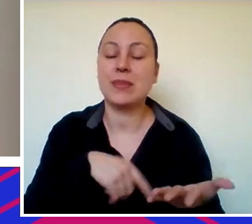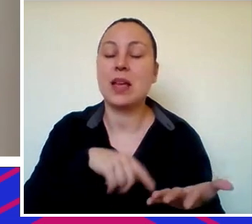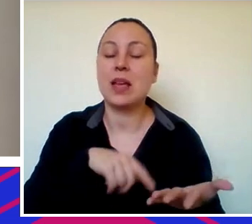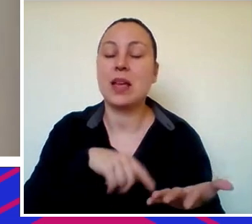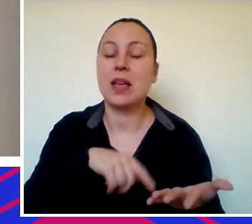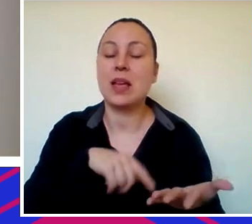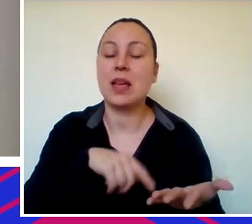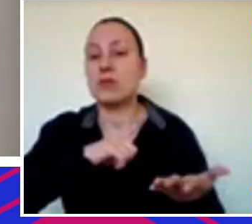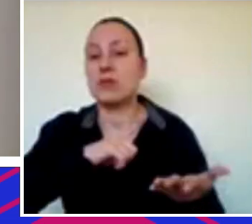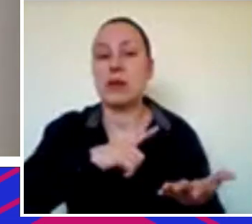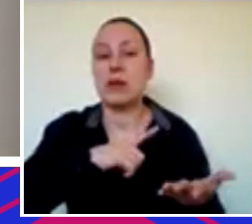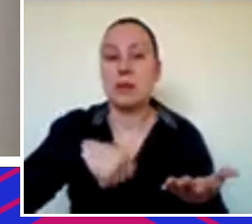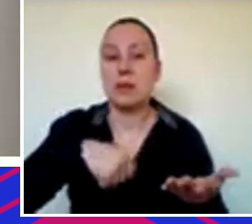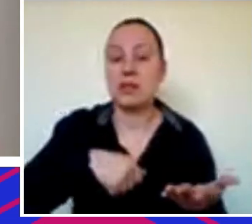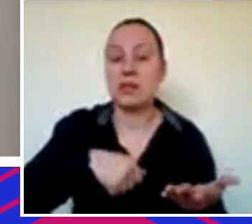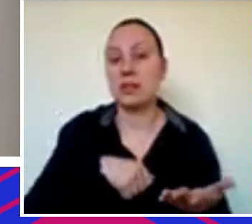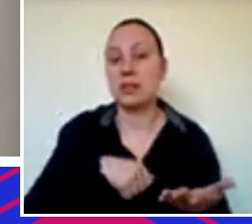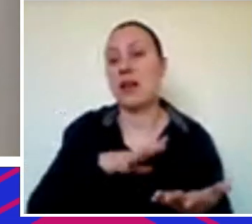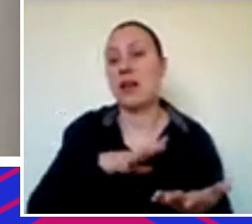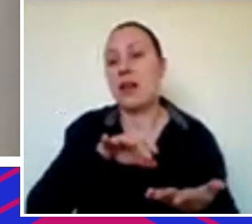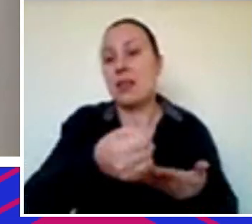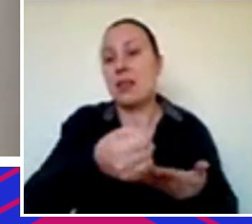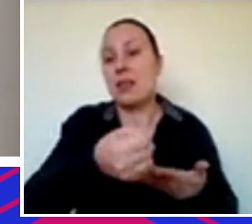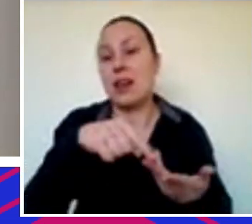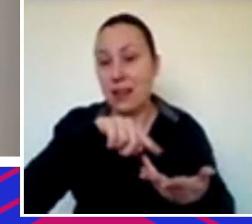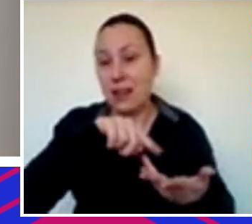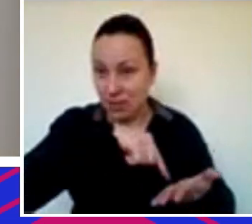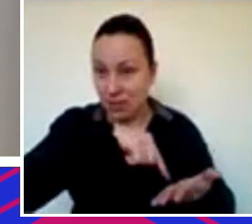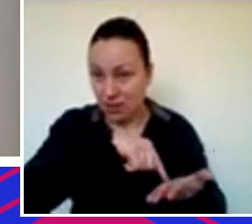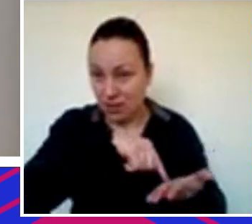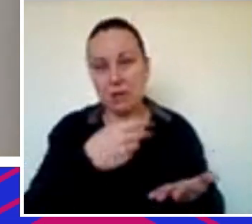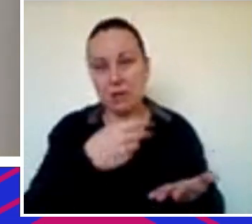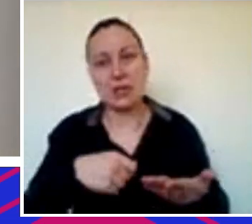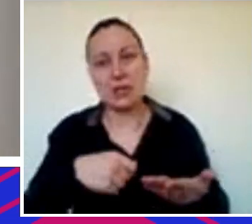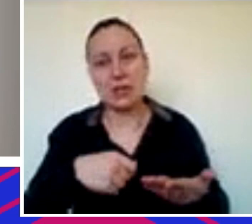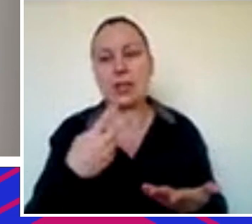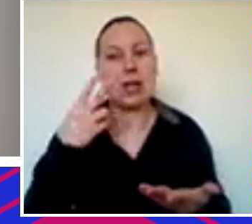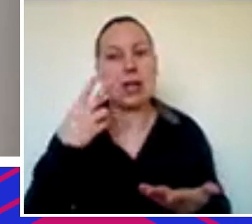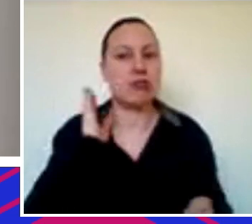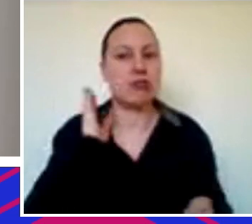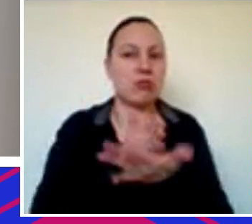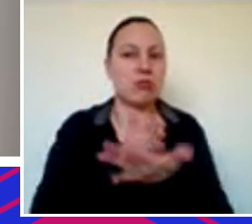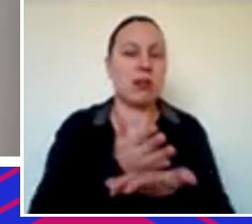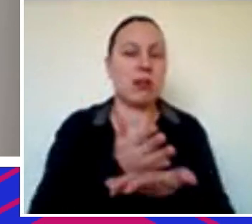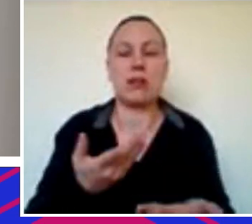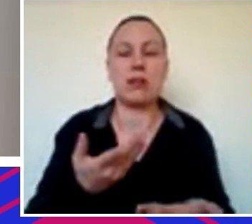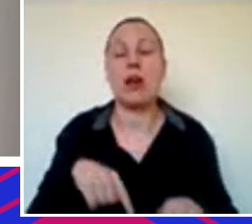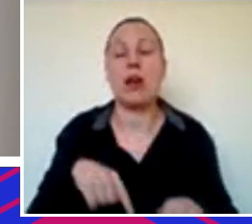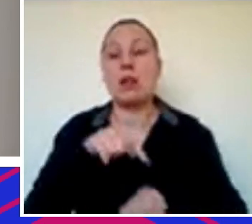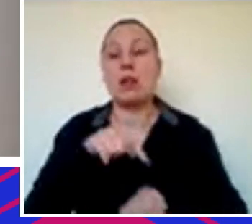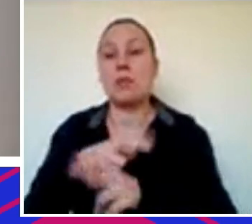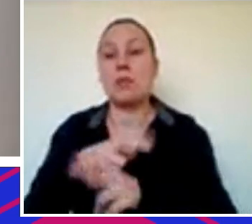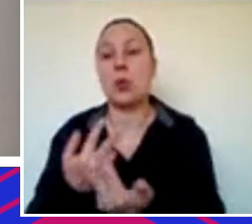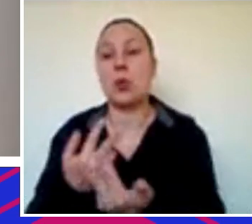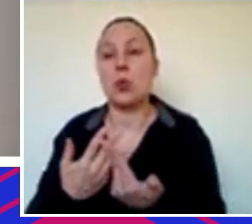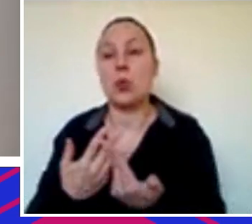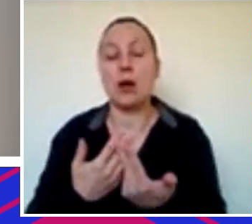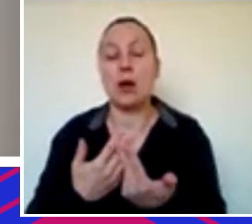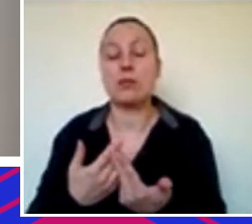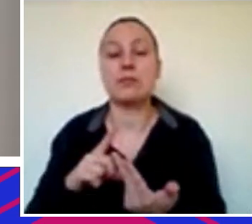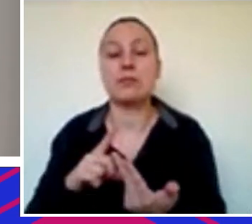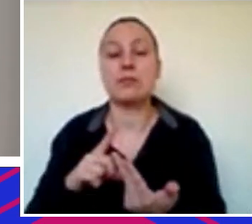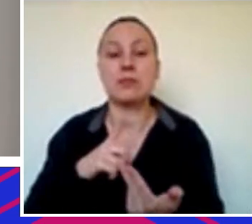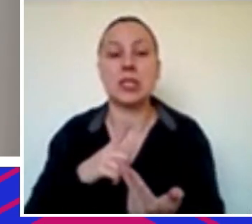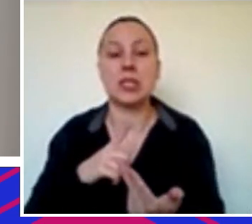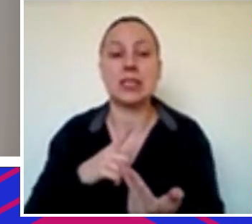quase ser um no-brainer você acessar dívida para aquela necessidade de capital específica, né, ao mesmo tempo você tem também a questão